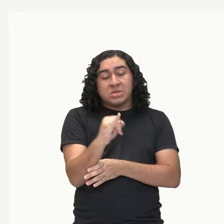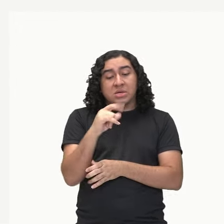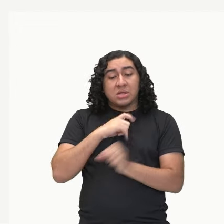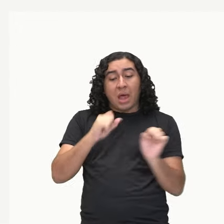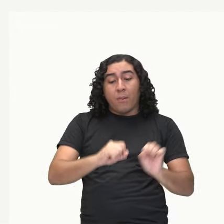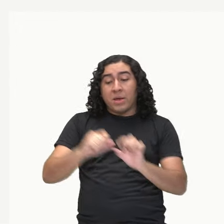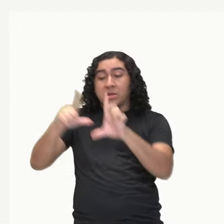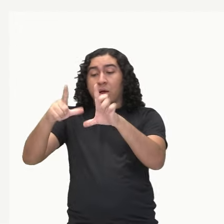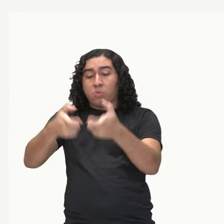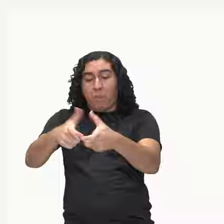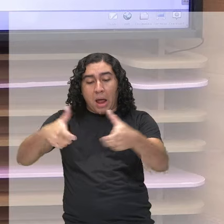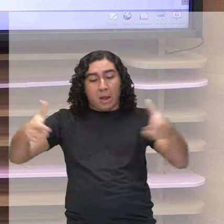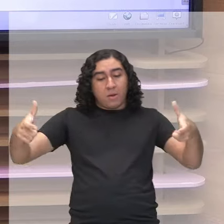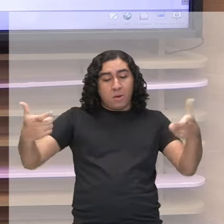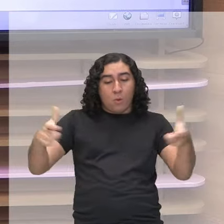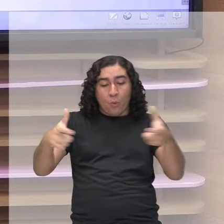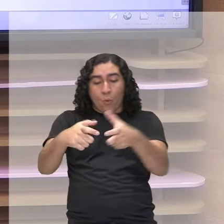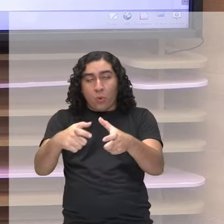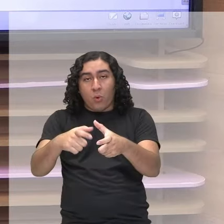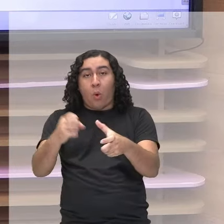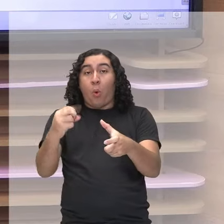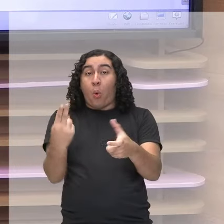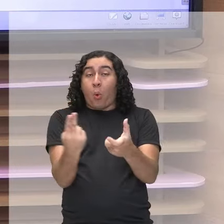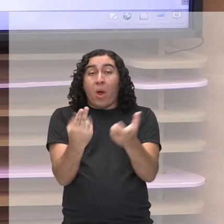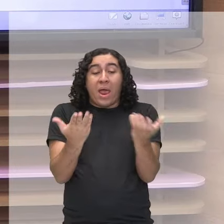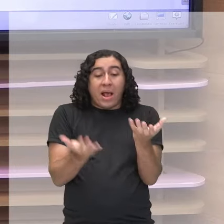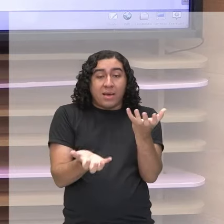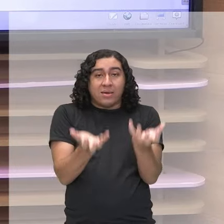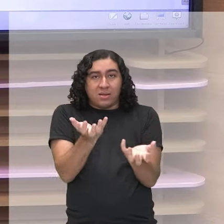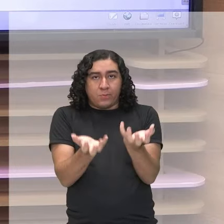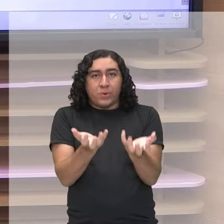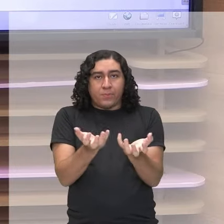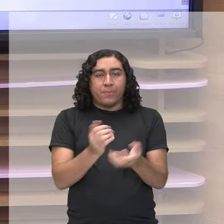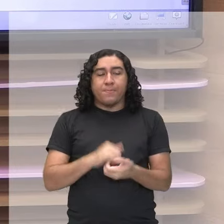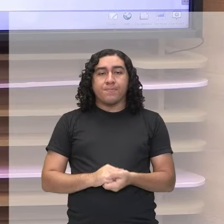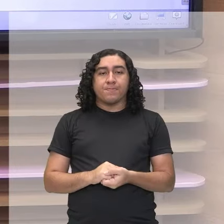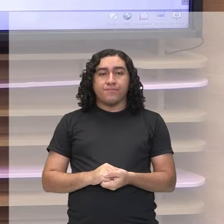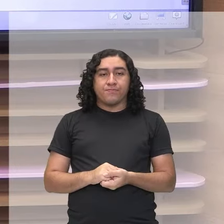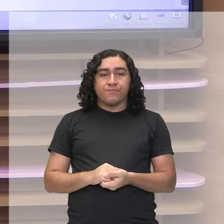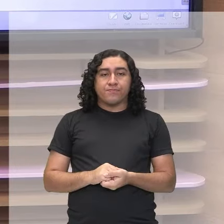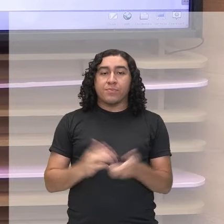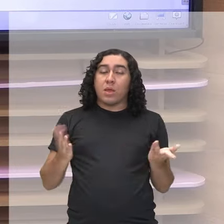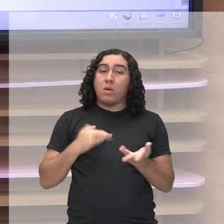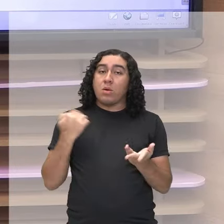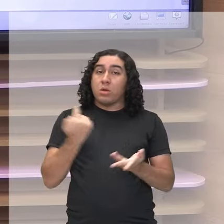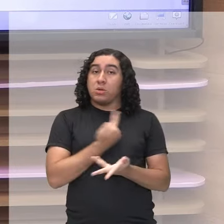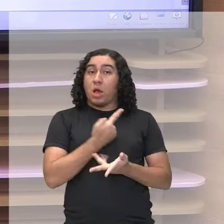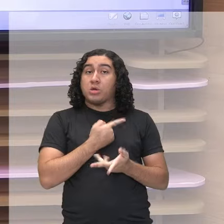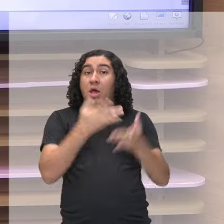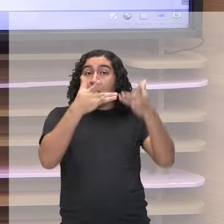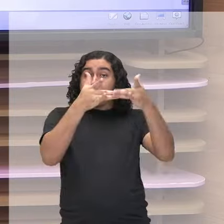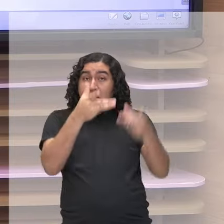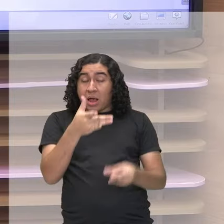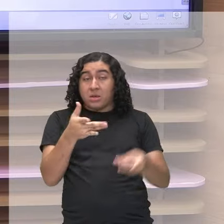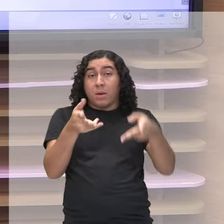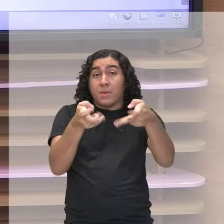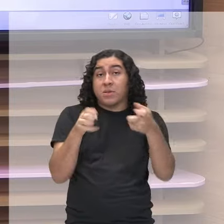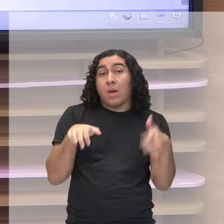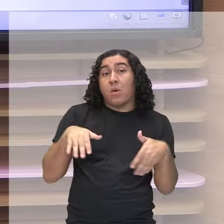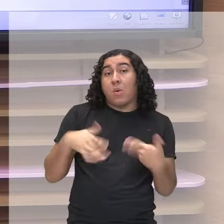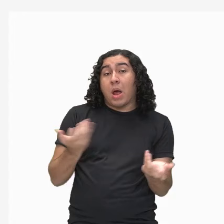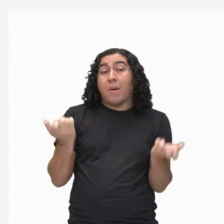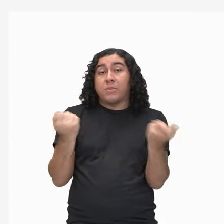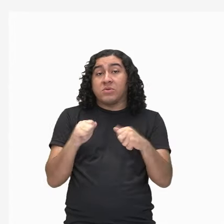diminuindo ou se ela está em equilíbrio. E aí a gente vai observar quais são esses fatores que limitam o crescimento